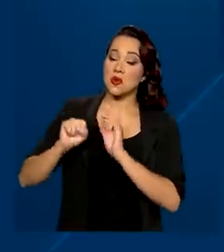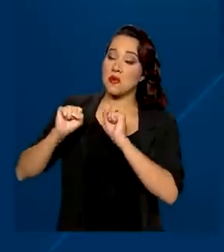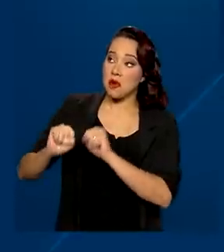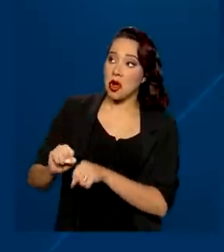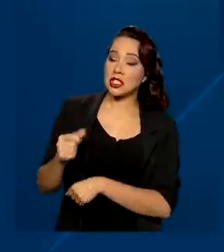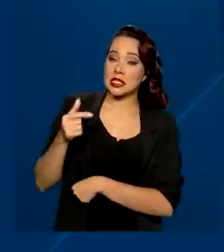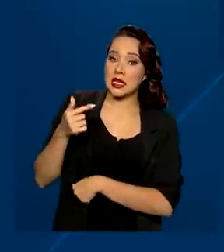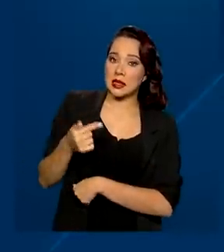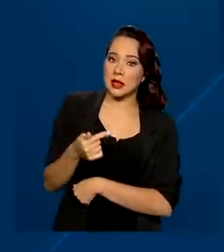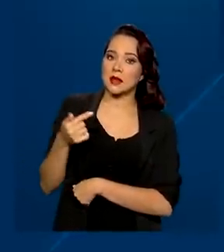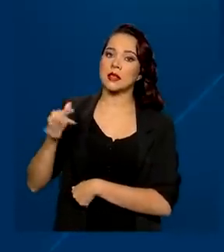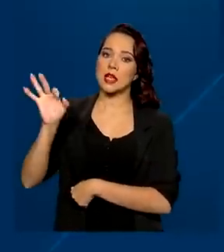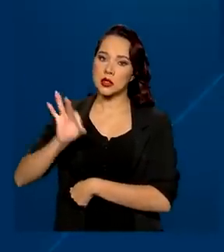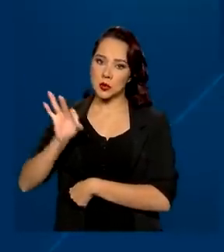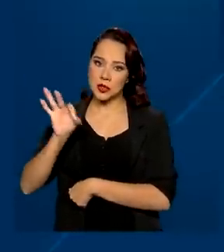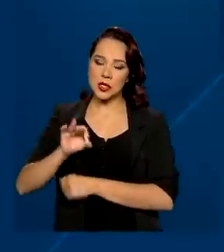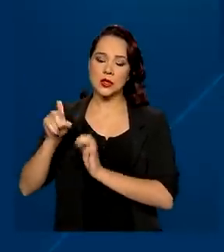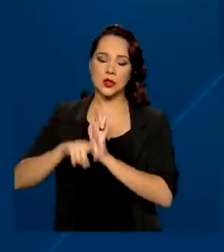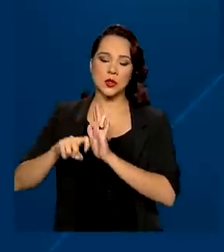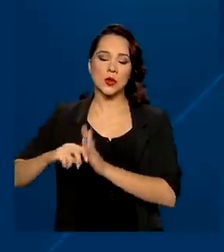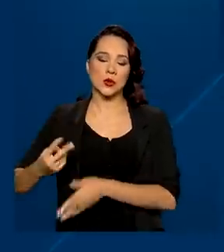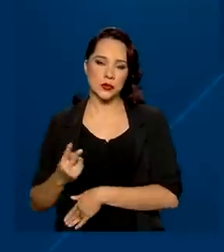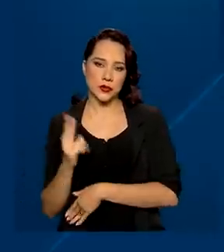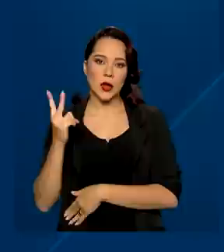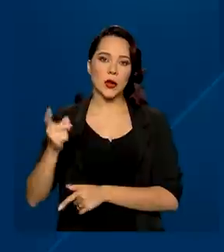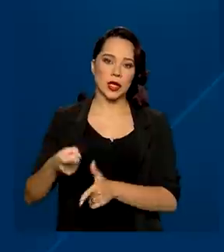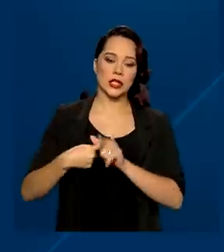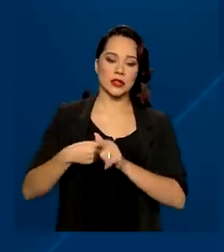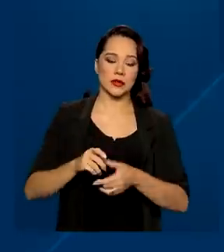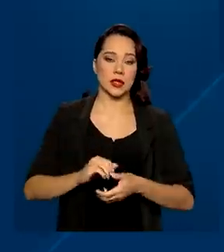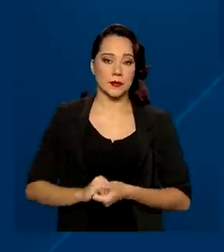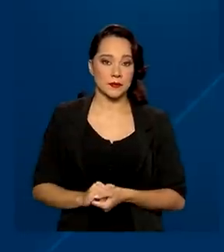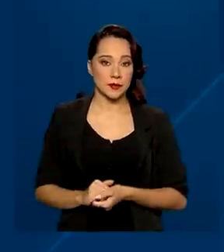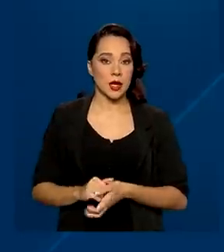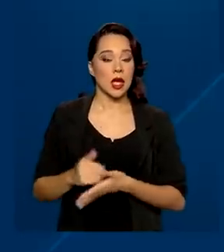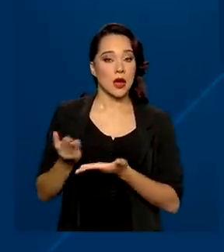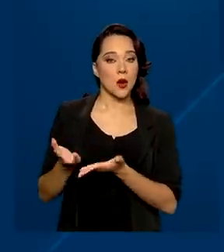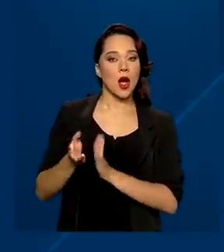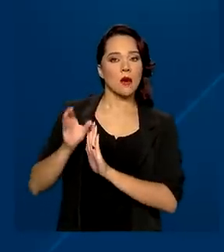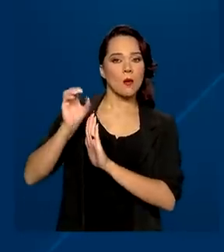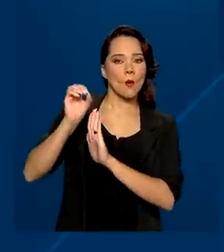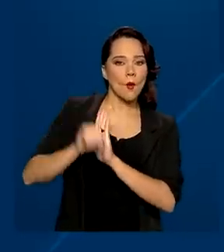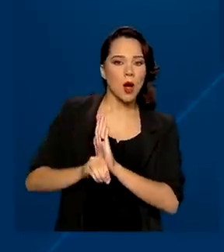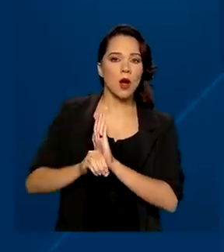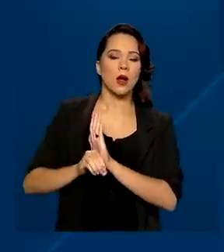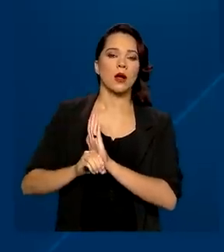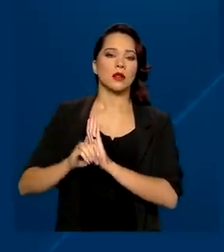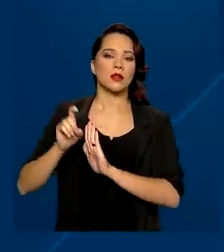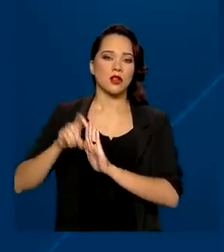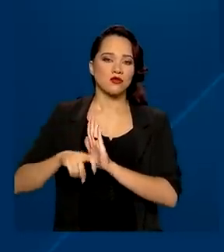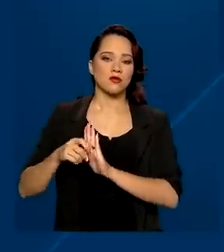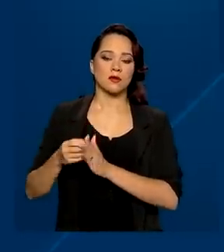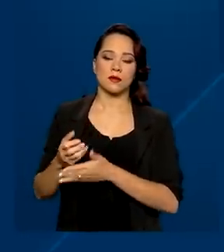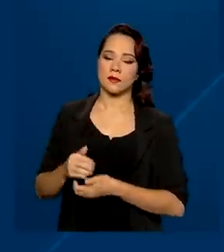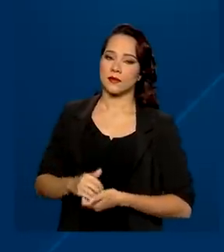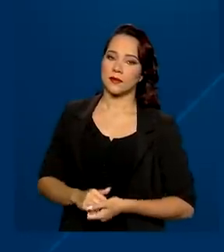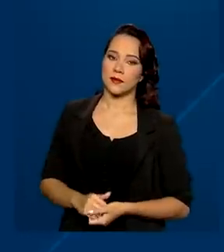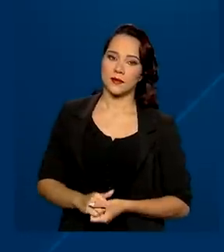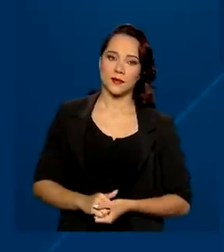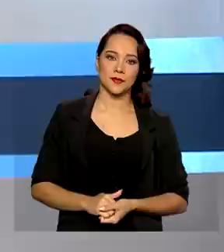de até 77% do valor total da dívida por meio da liquidação integral do saldo devedor.